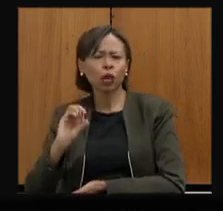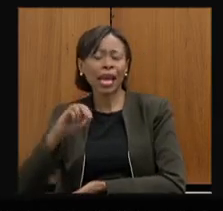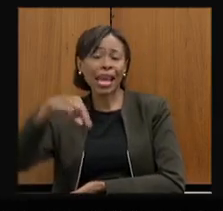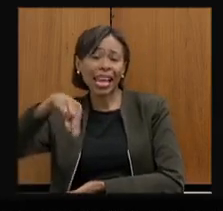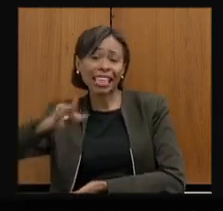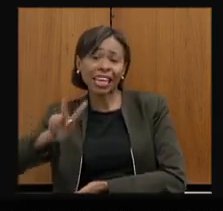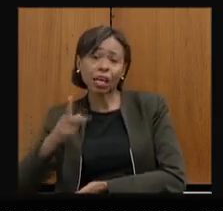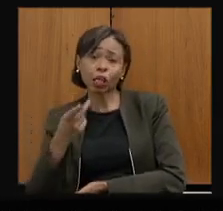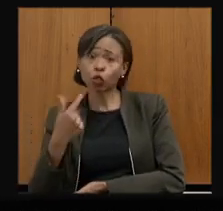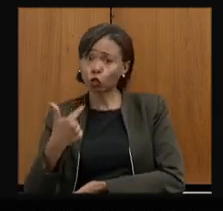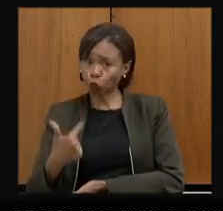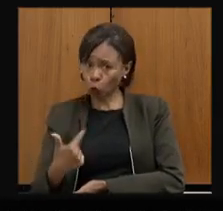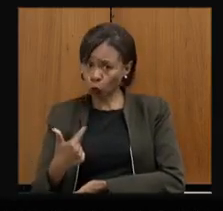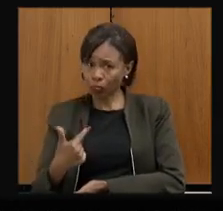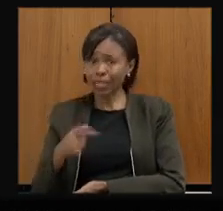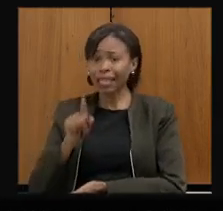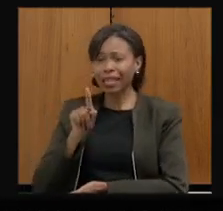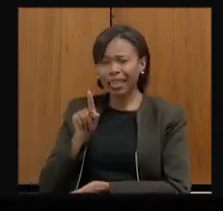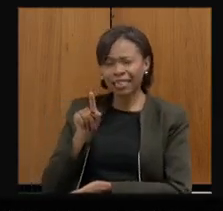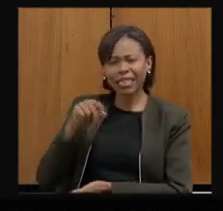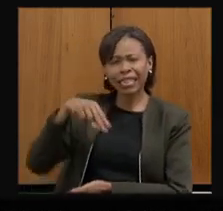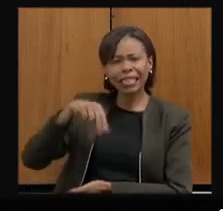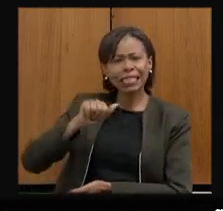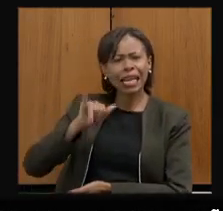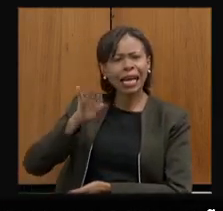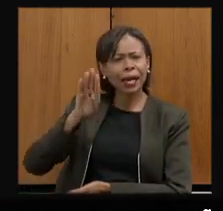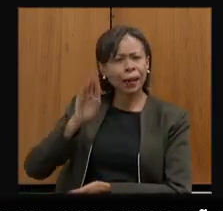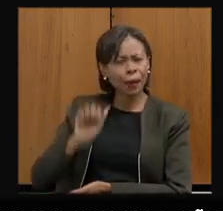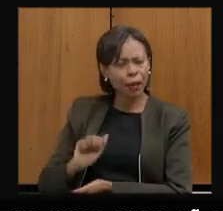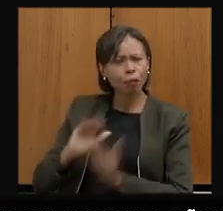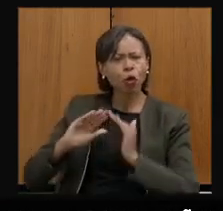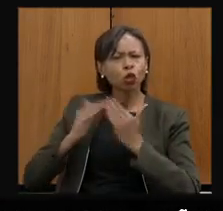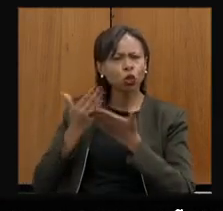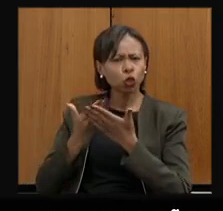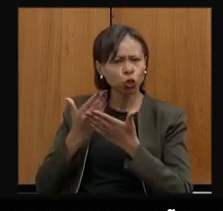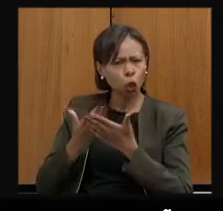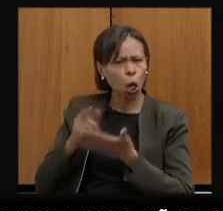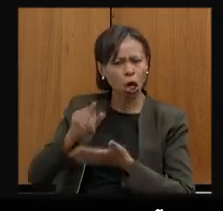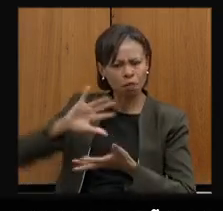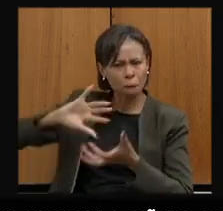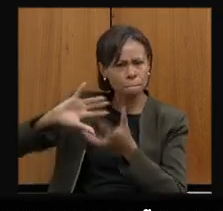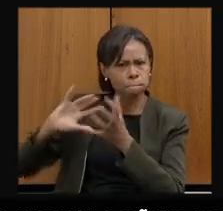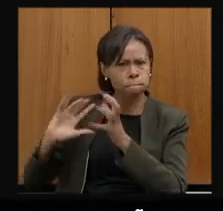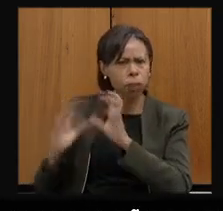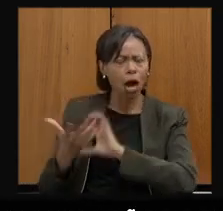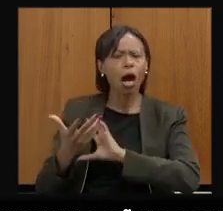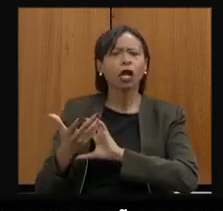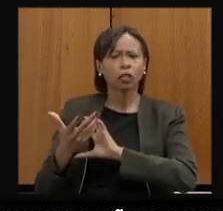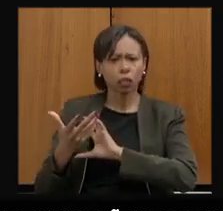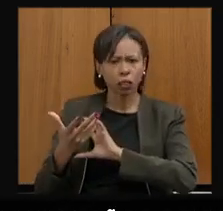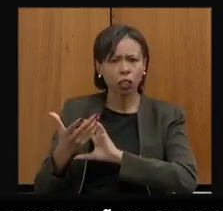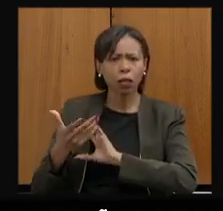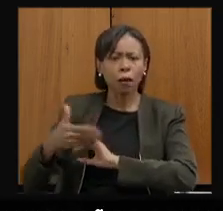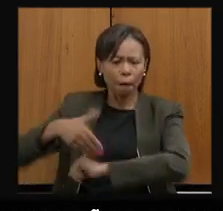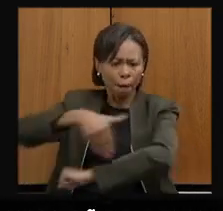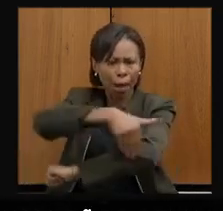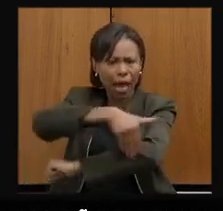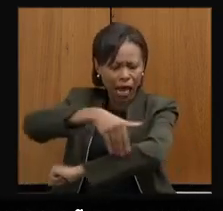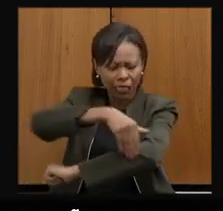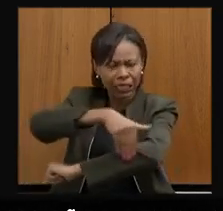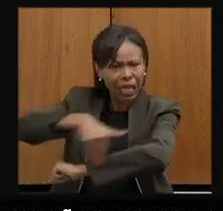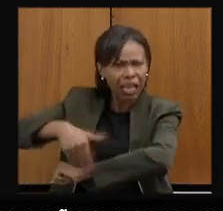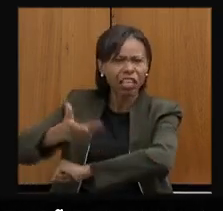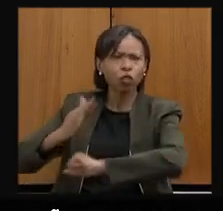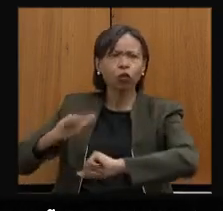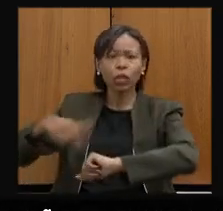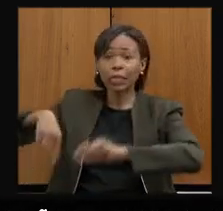Escola Estadual, e estava ali a placa dos mãos à obra, a escola sendo toda reformada, construção de passeios, salas de aulas sendo